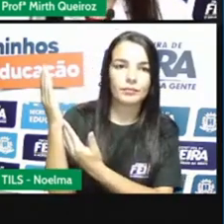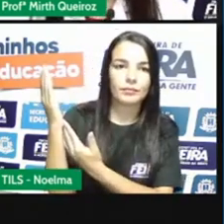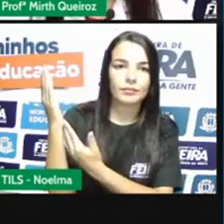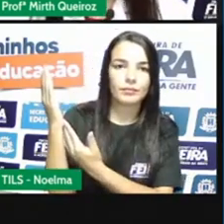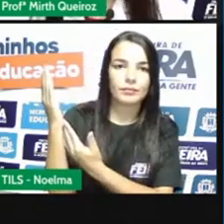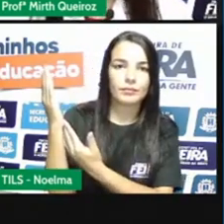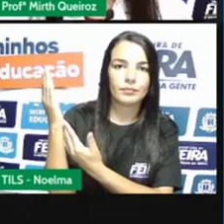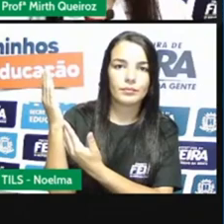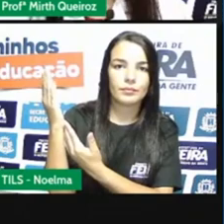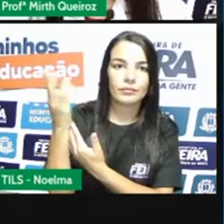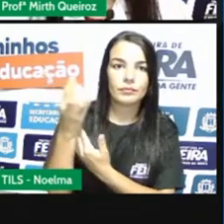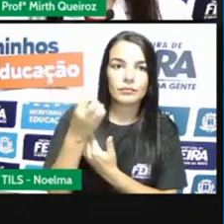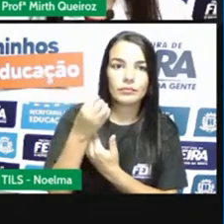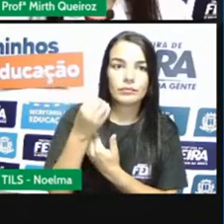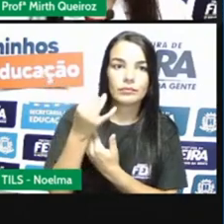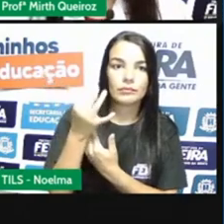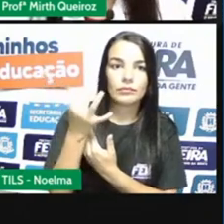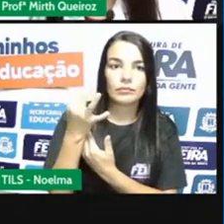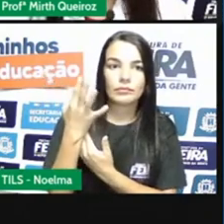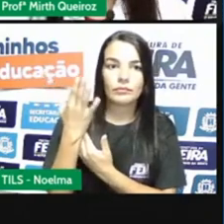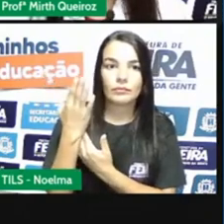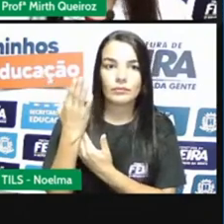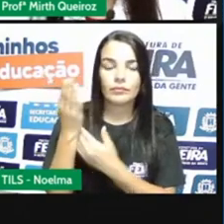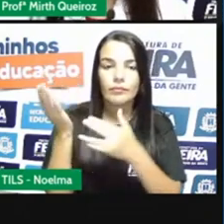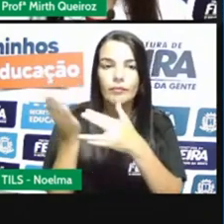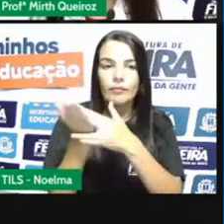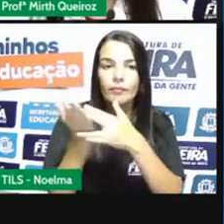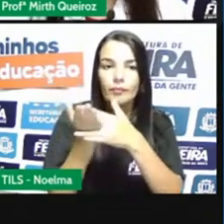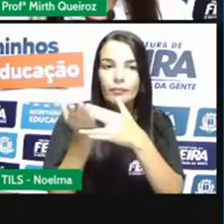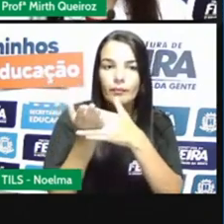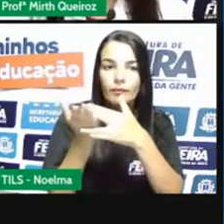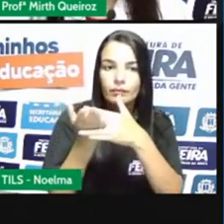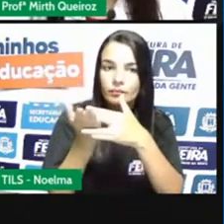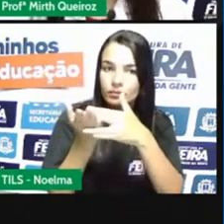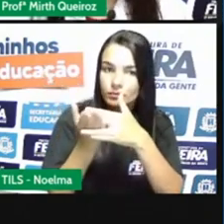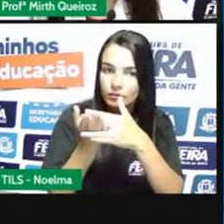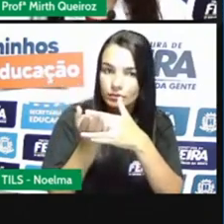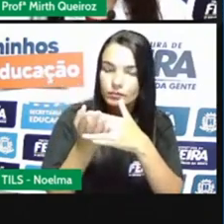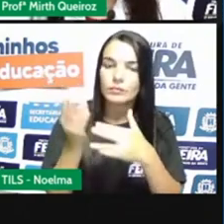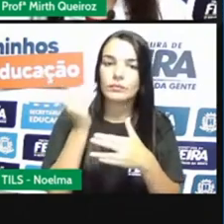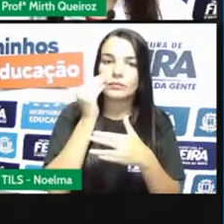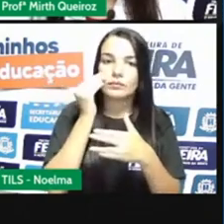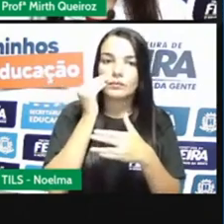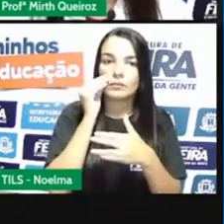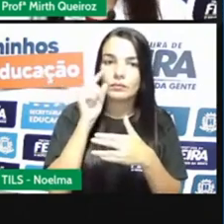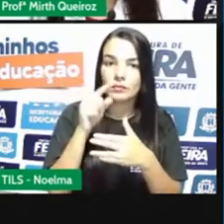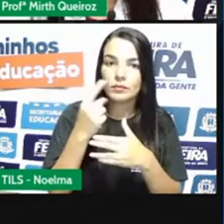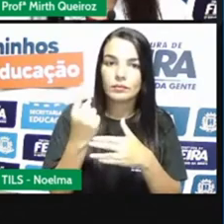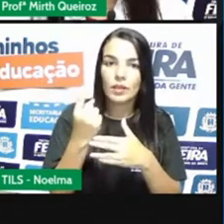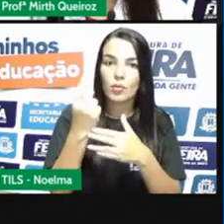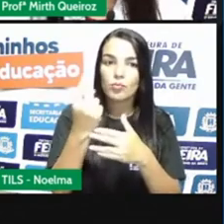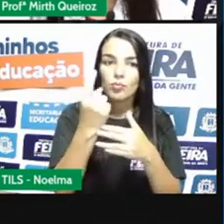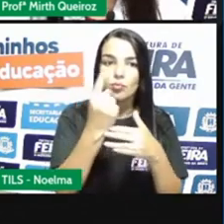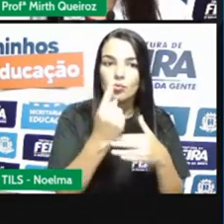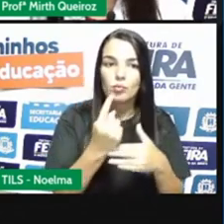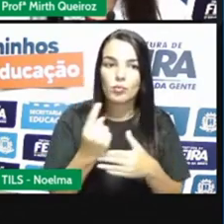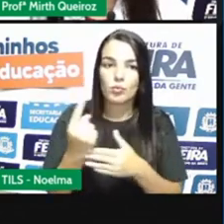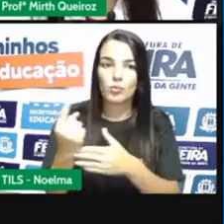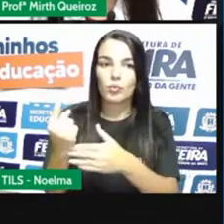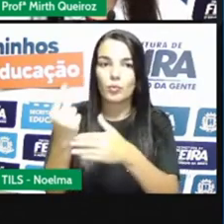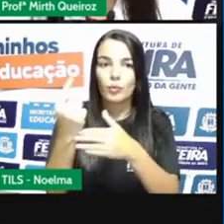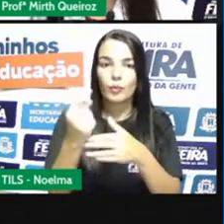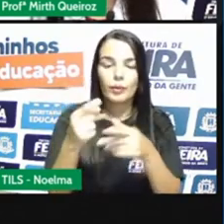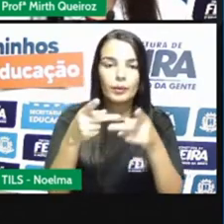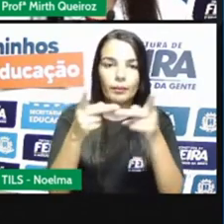Nós temos aqui várias frações. Notem que é uma mesma